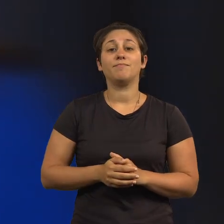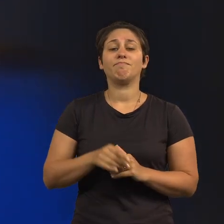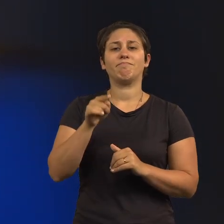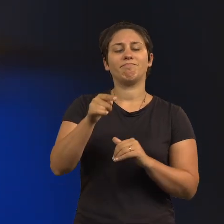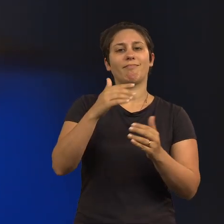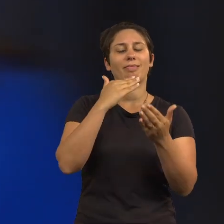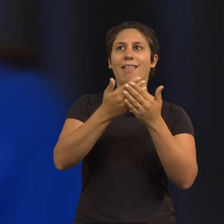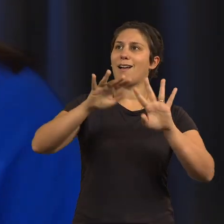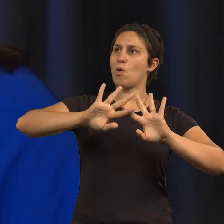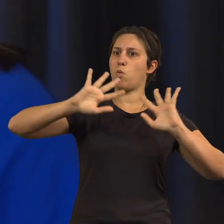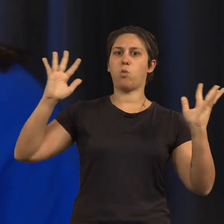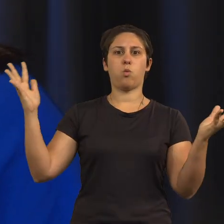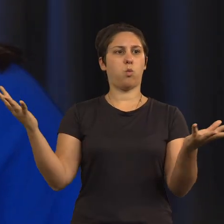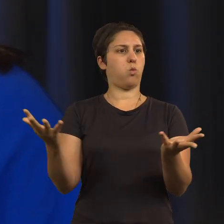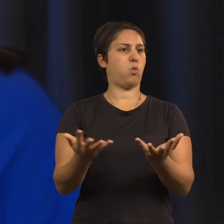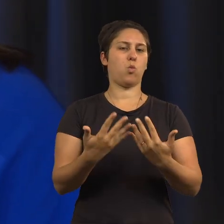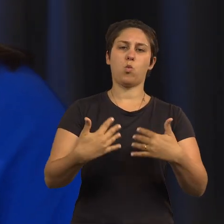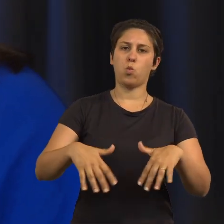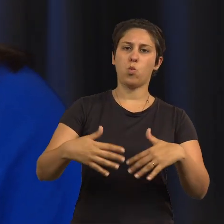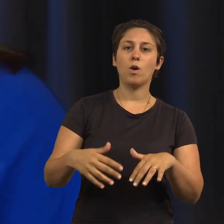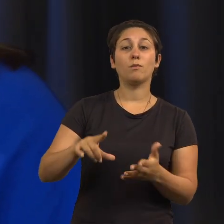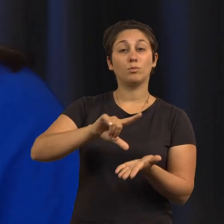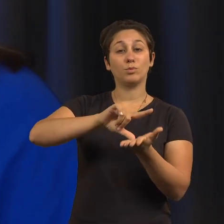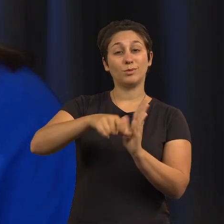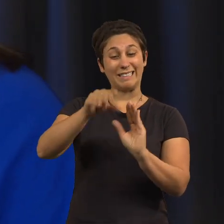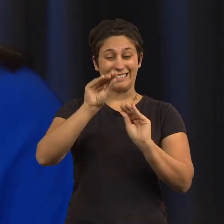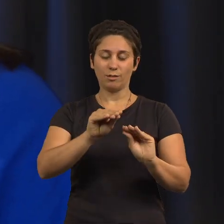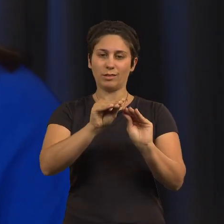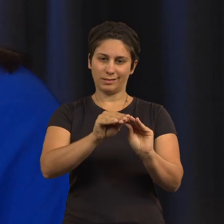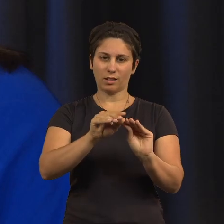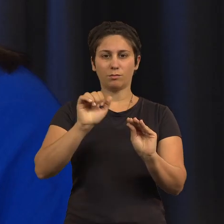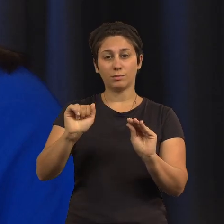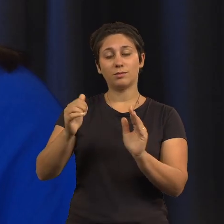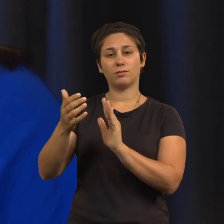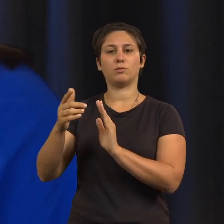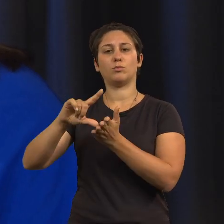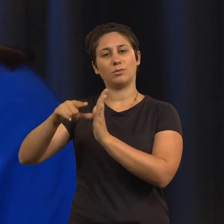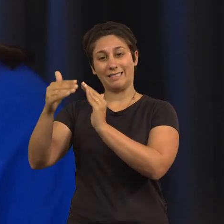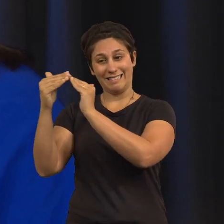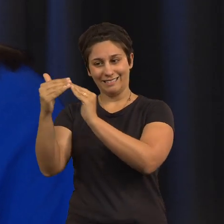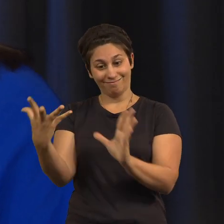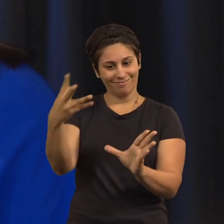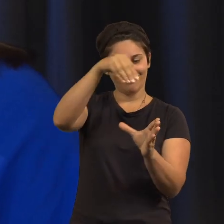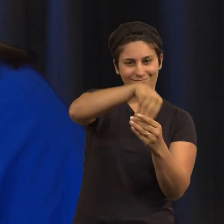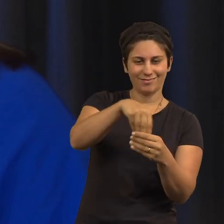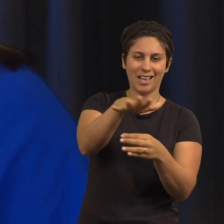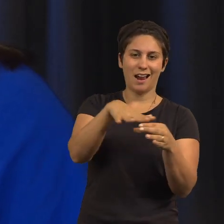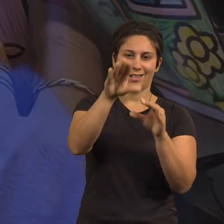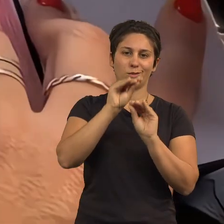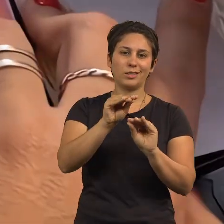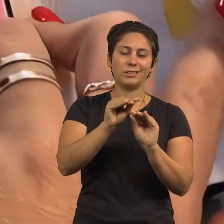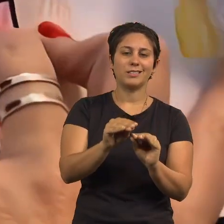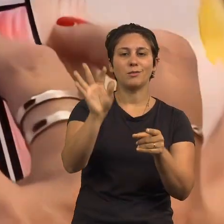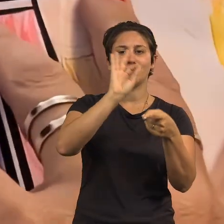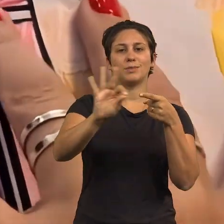significativa. Quando falamos em projetos de educação, e o Kinder é um projeto também de educação que abrange a área da igualdade de